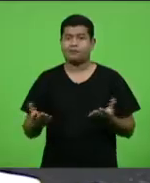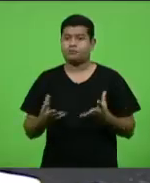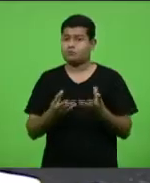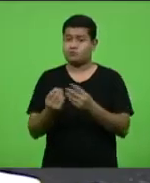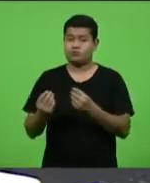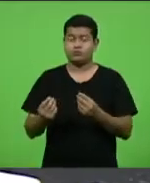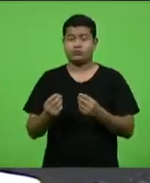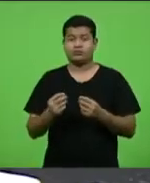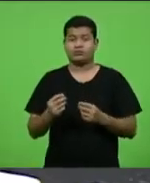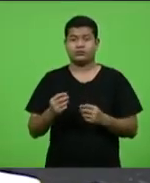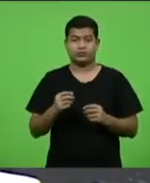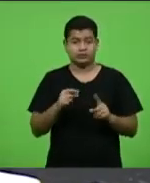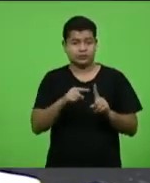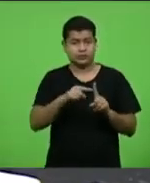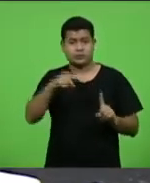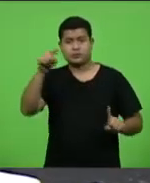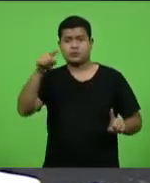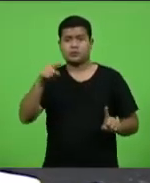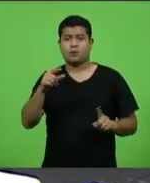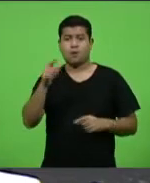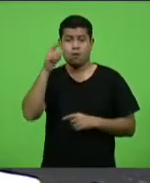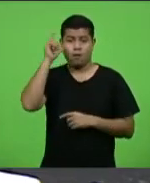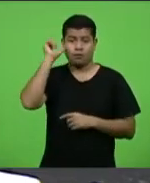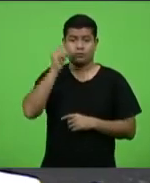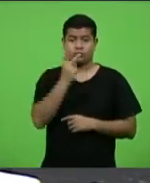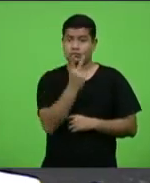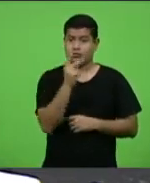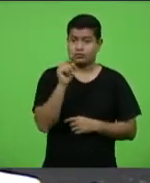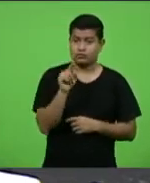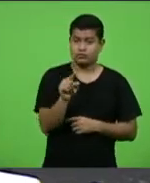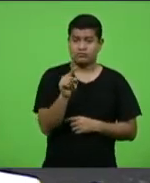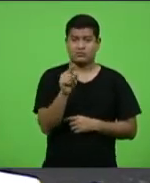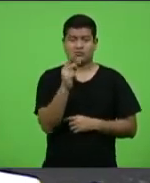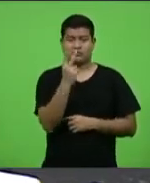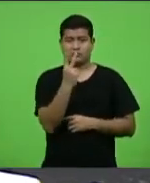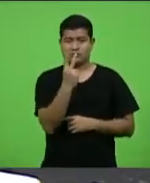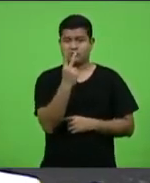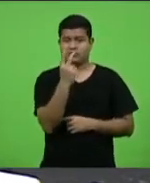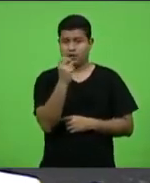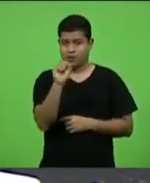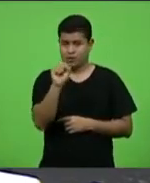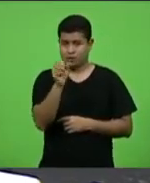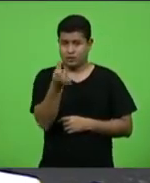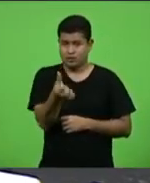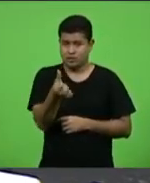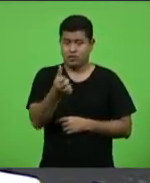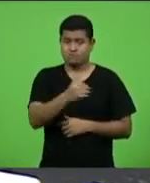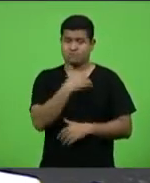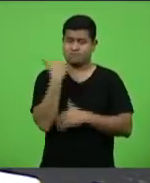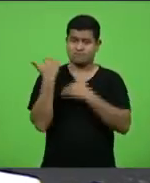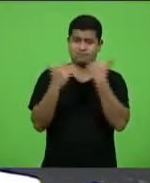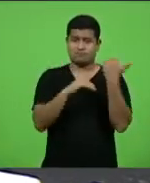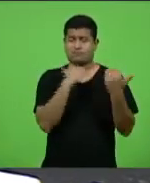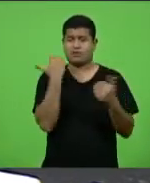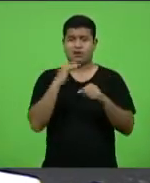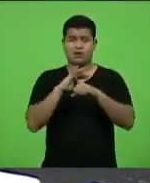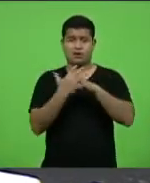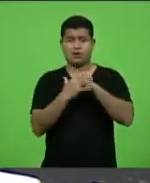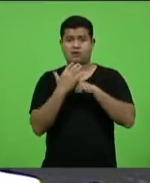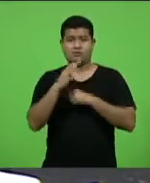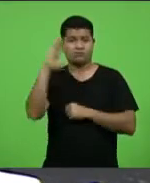de ontem, 2.286 mortes. No Brasil,